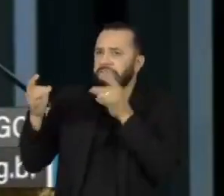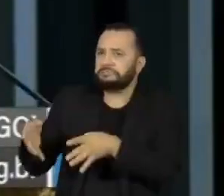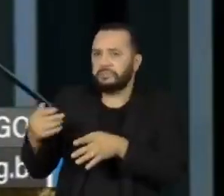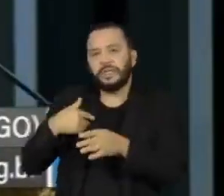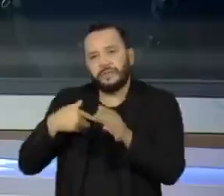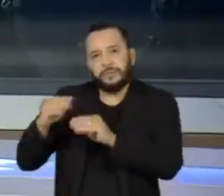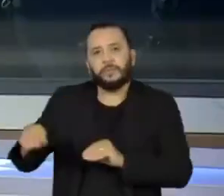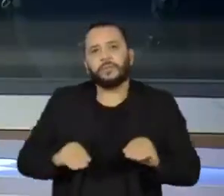para o Podemos.